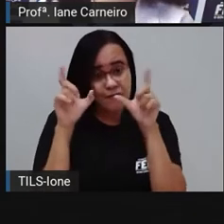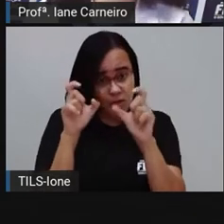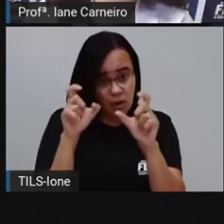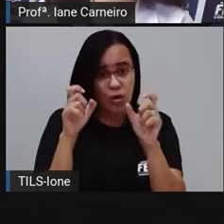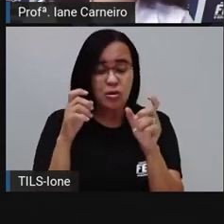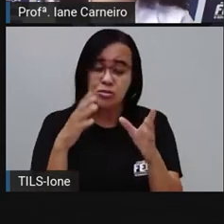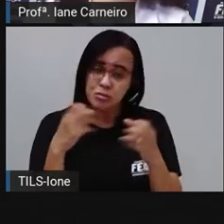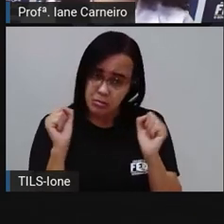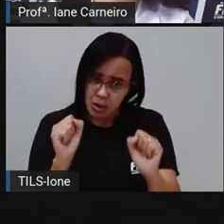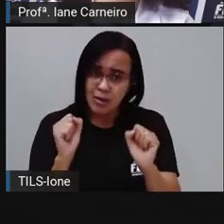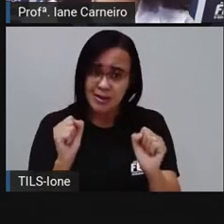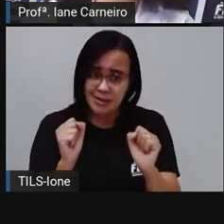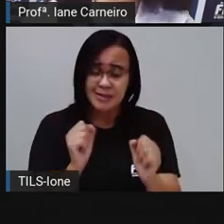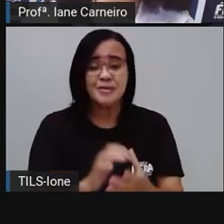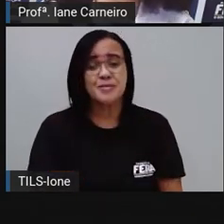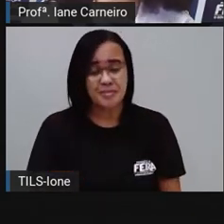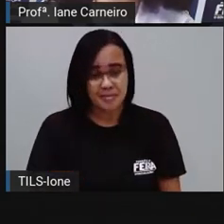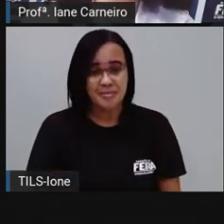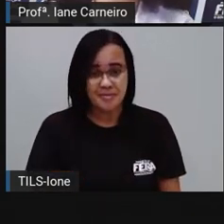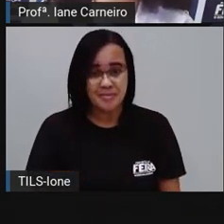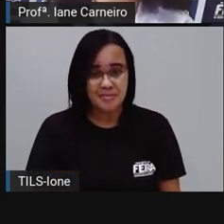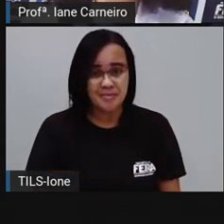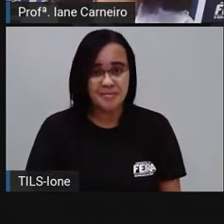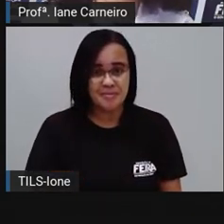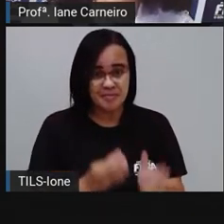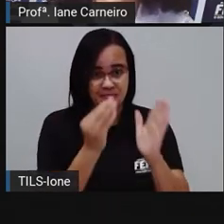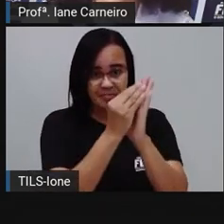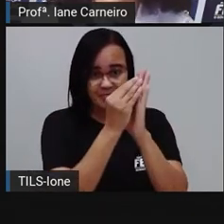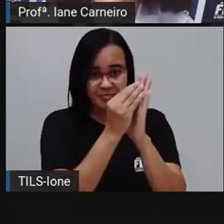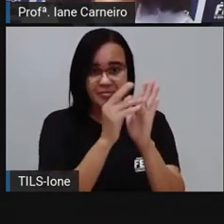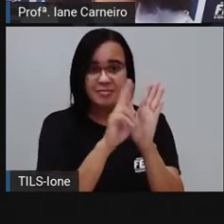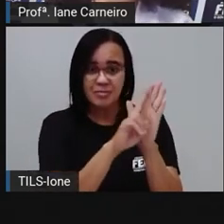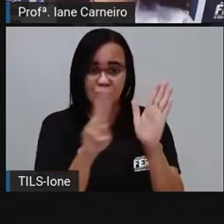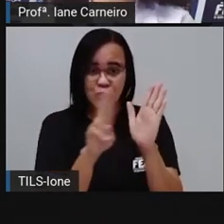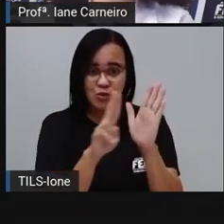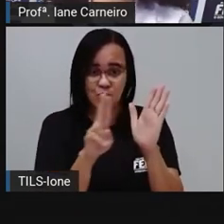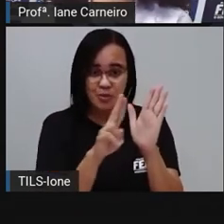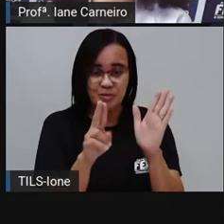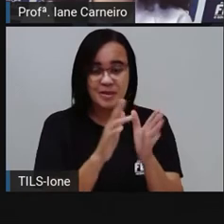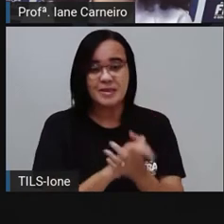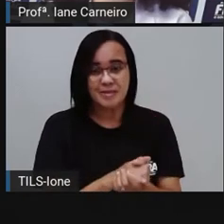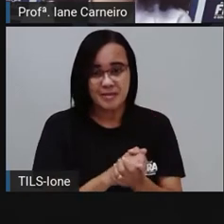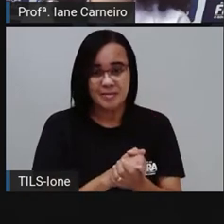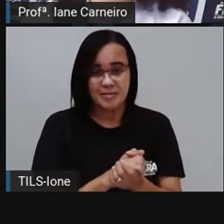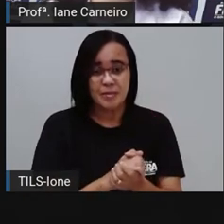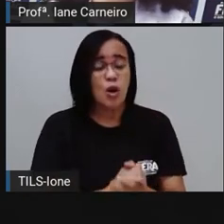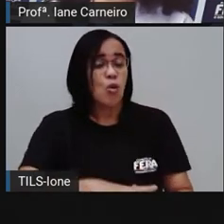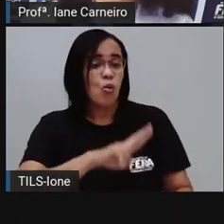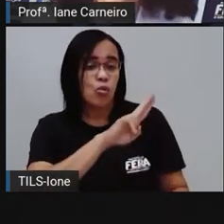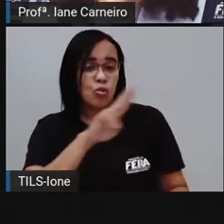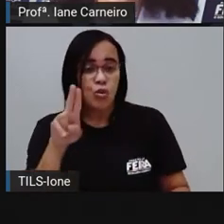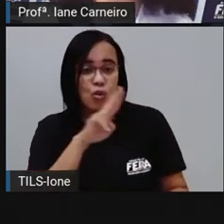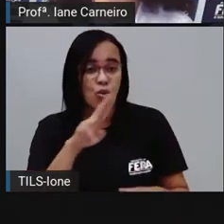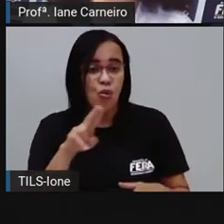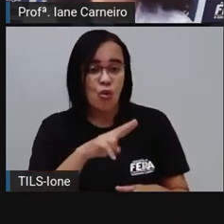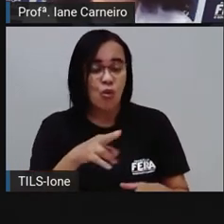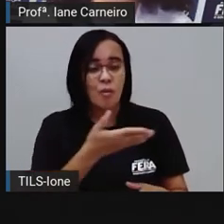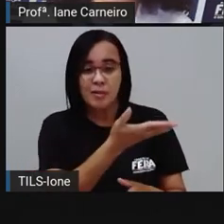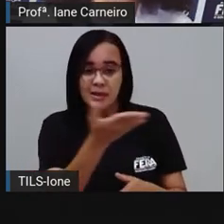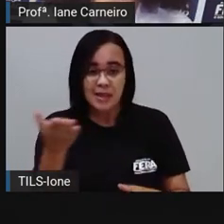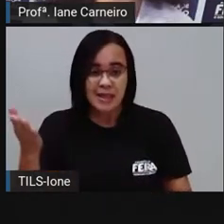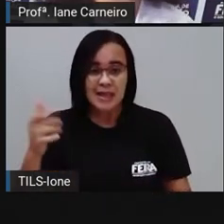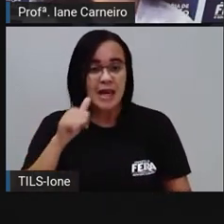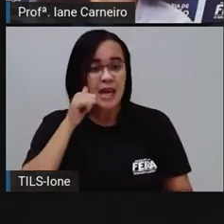forma, né? Que você possa fazer aí. Então, coloca aqui o seu nome, né? O nome dos seus irmãos. Então, você